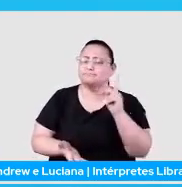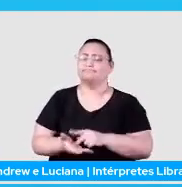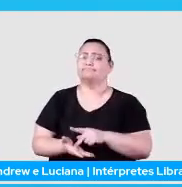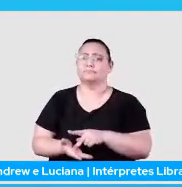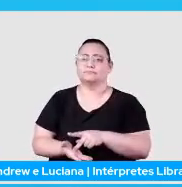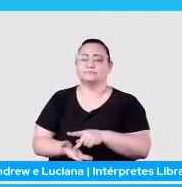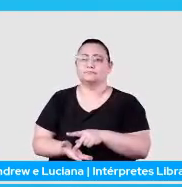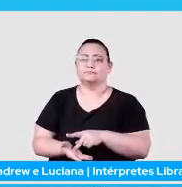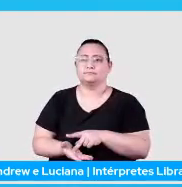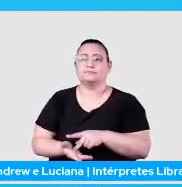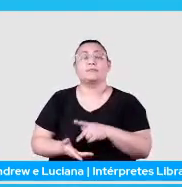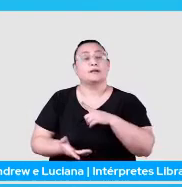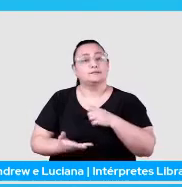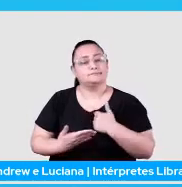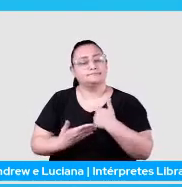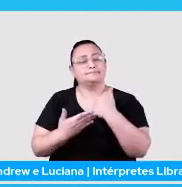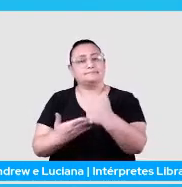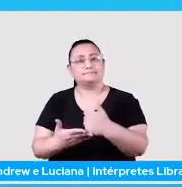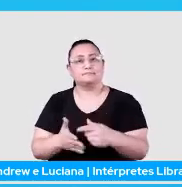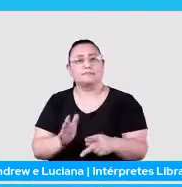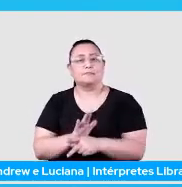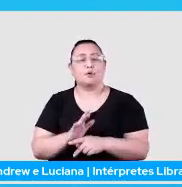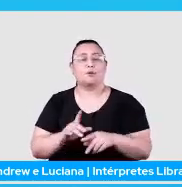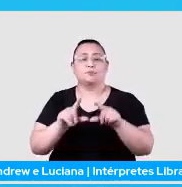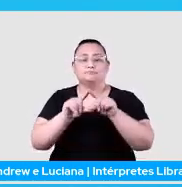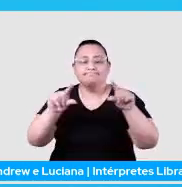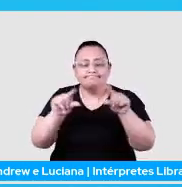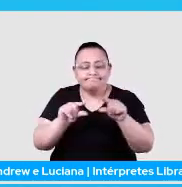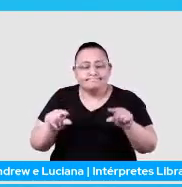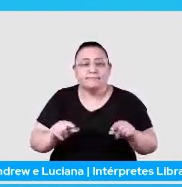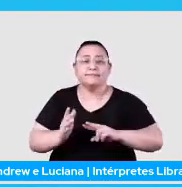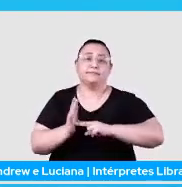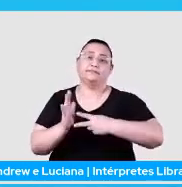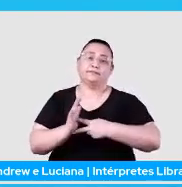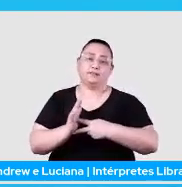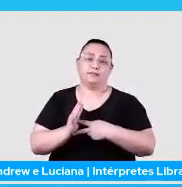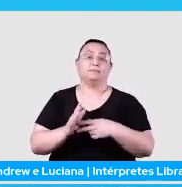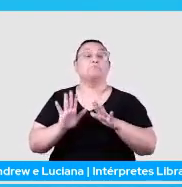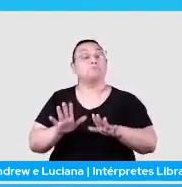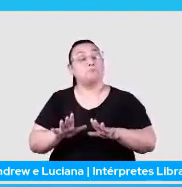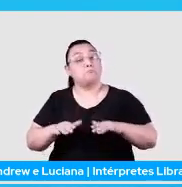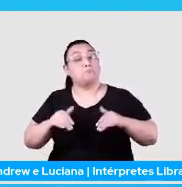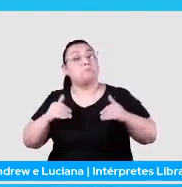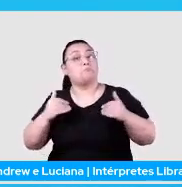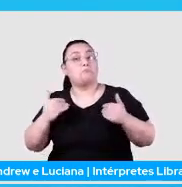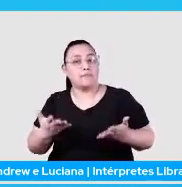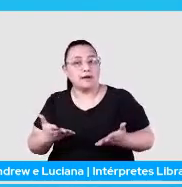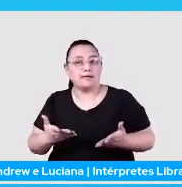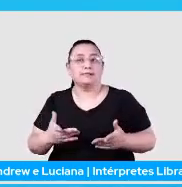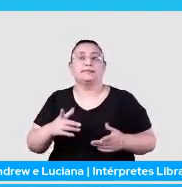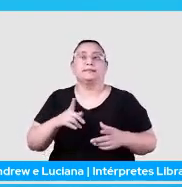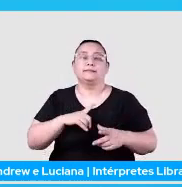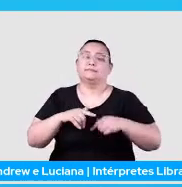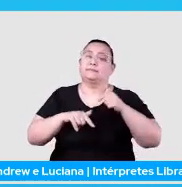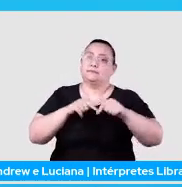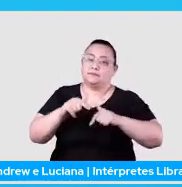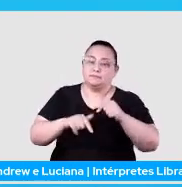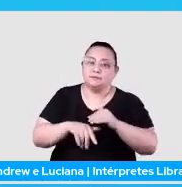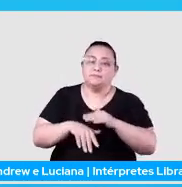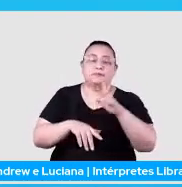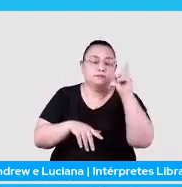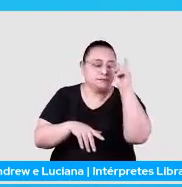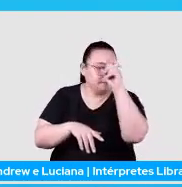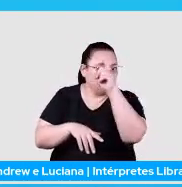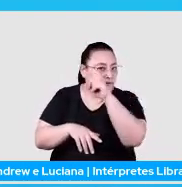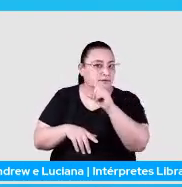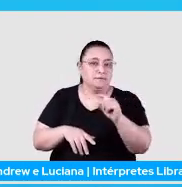e eles carregam muito propriedades semânticas. Só que aí tem todo porém, isso aqui já é mais trabalhoso, é mais difícil um